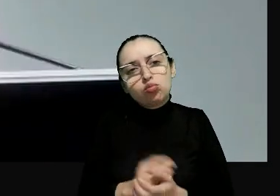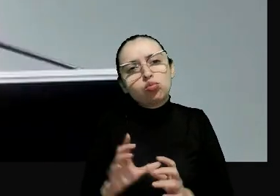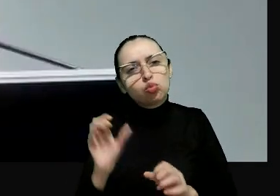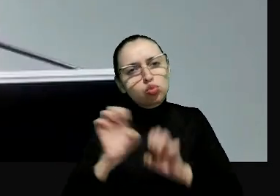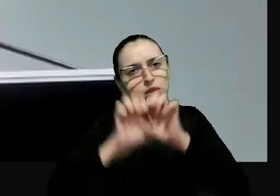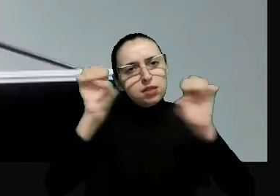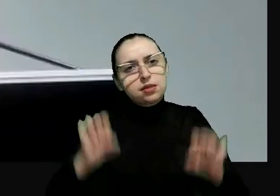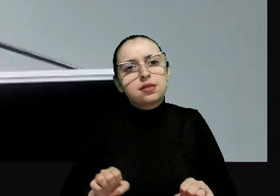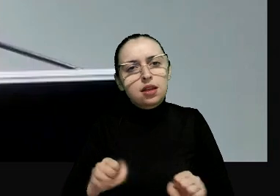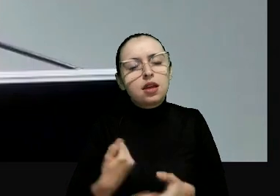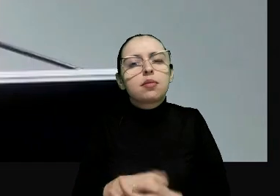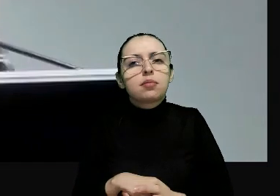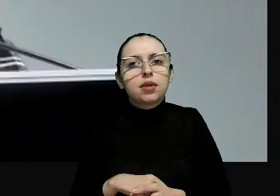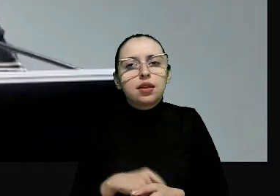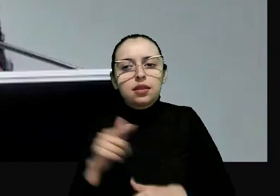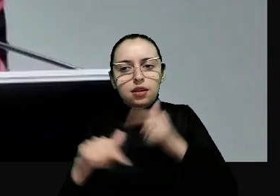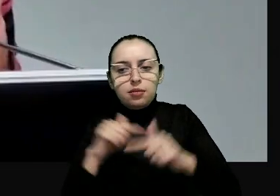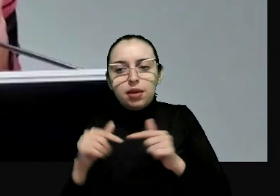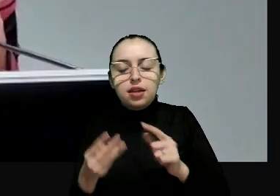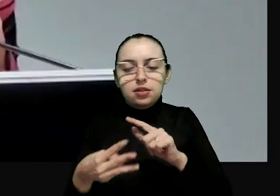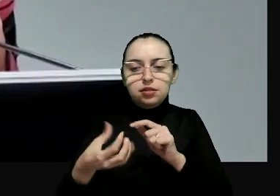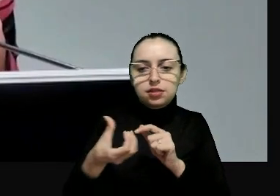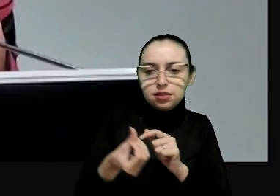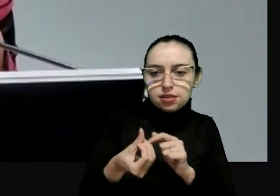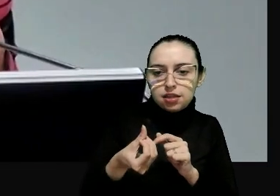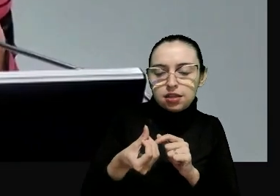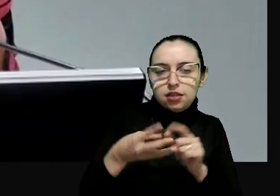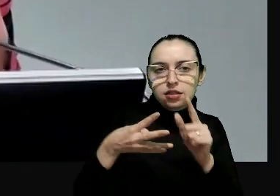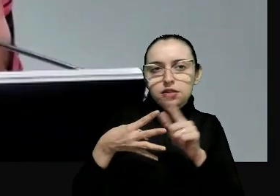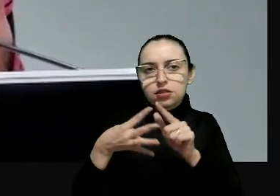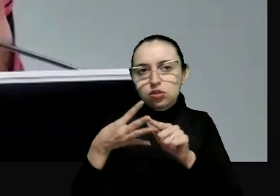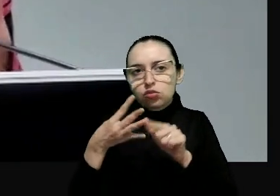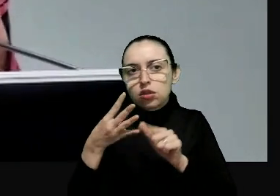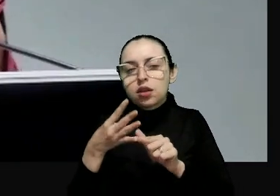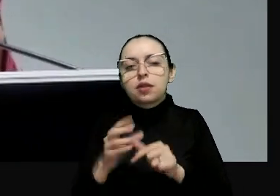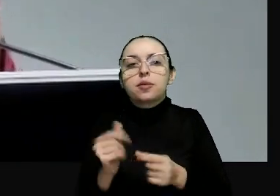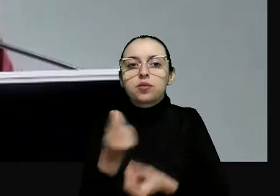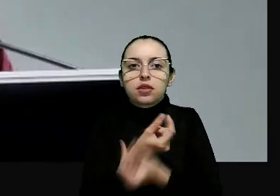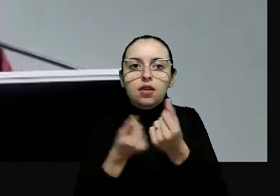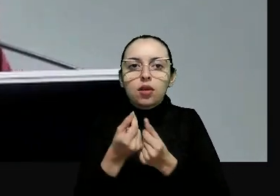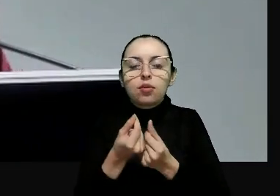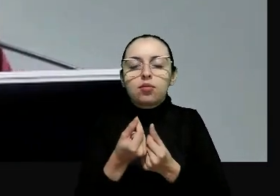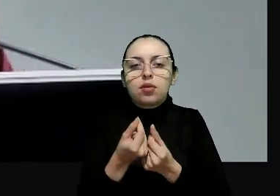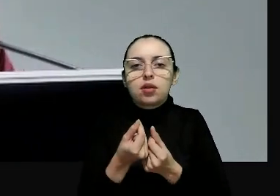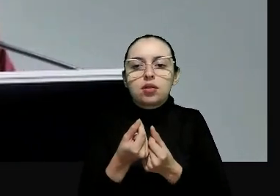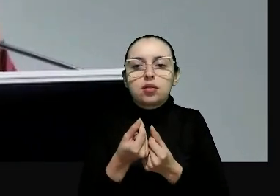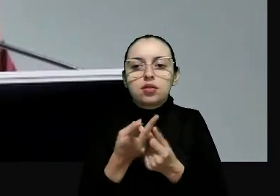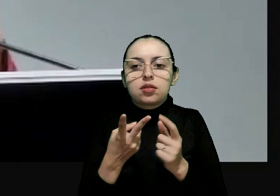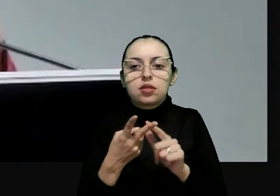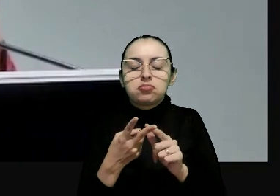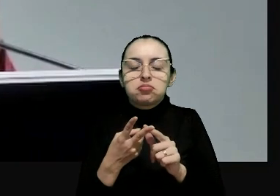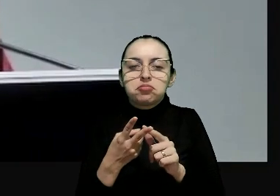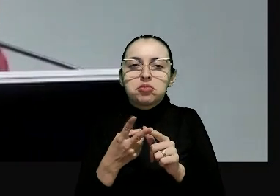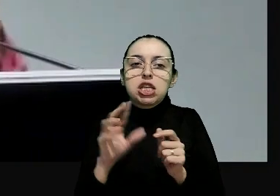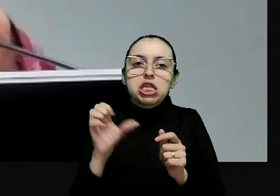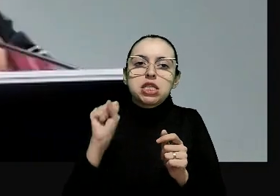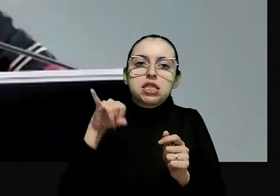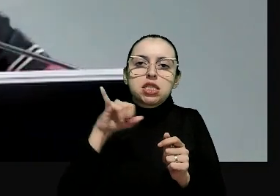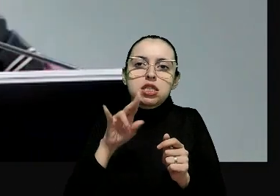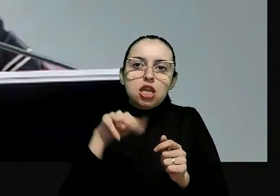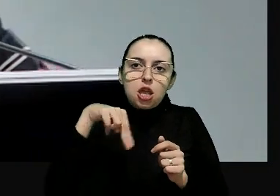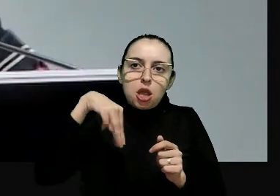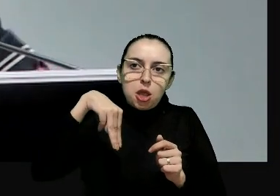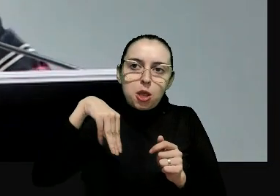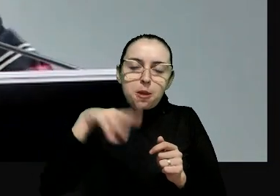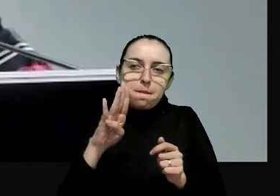reparação integral, envolvendo seis componentes. Medidas compensatórias, econômicas. Medidas simbólicas,